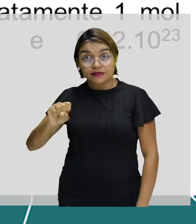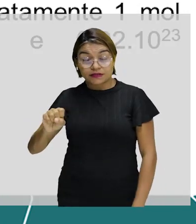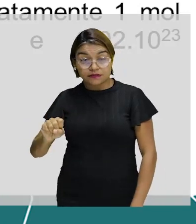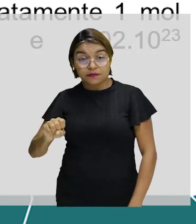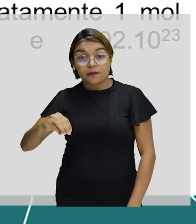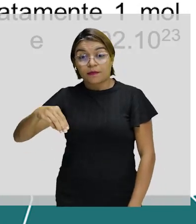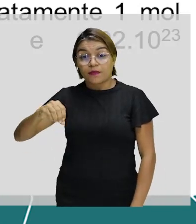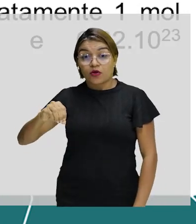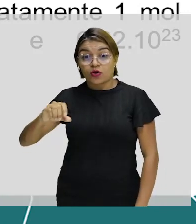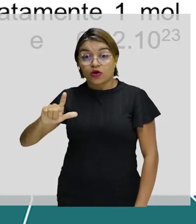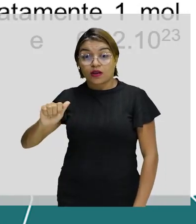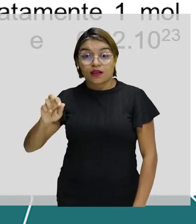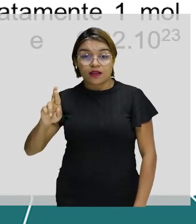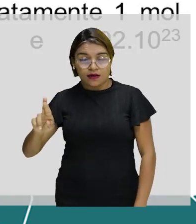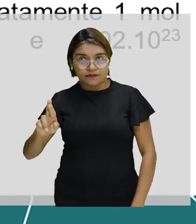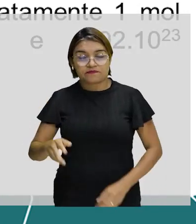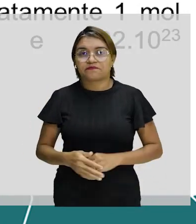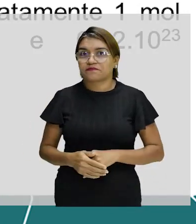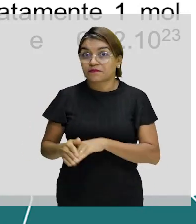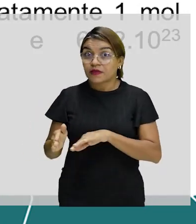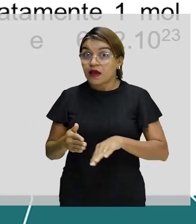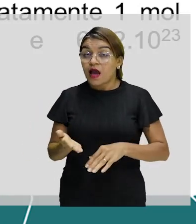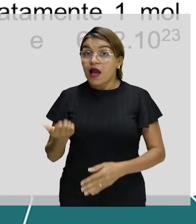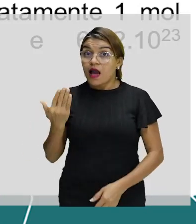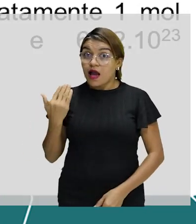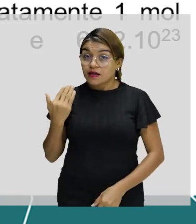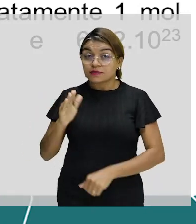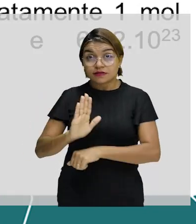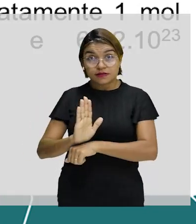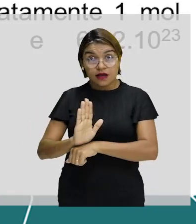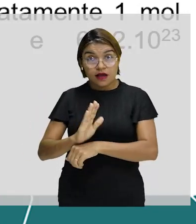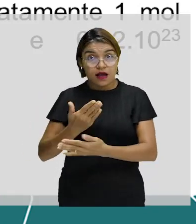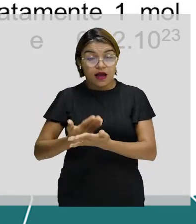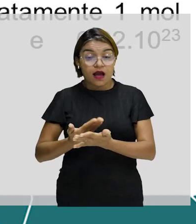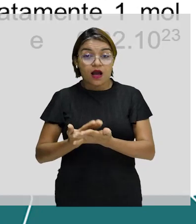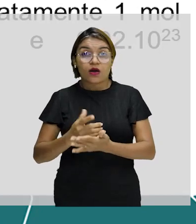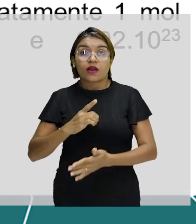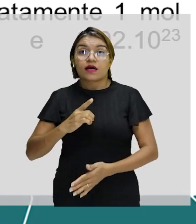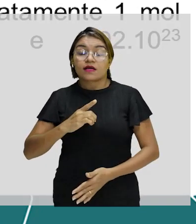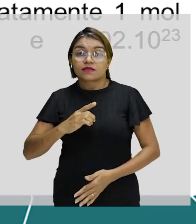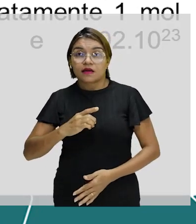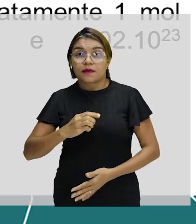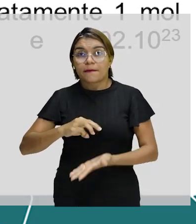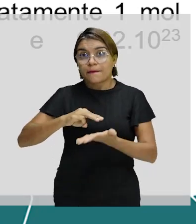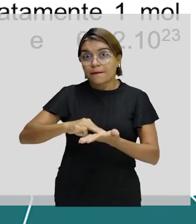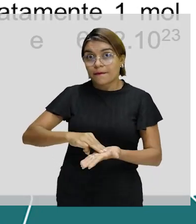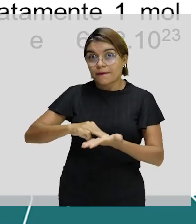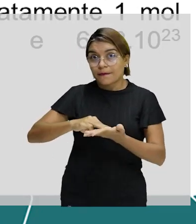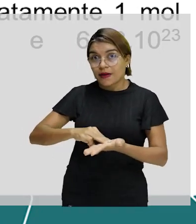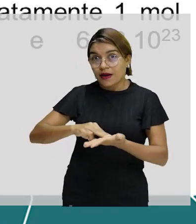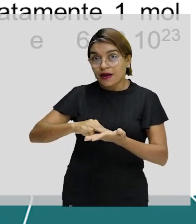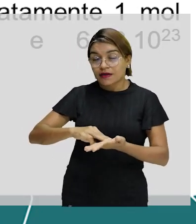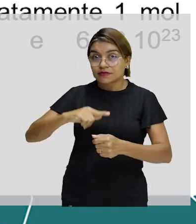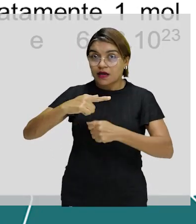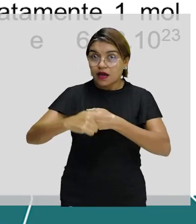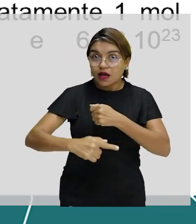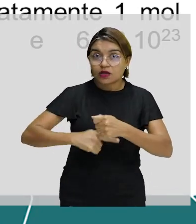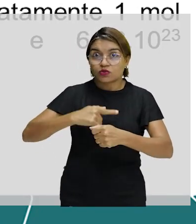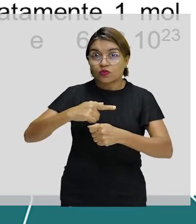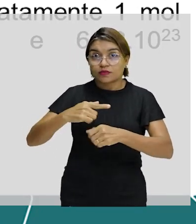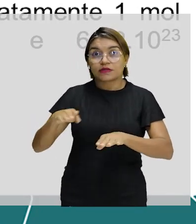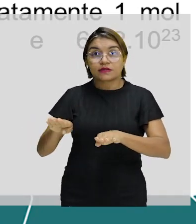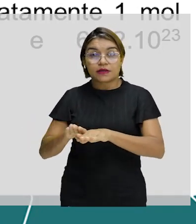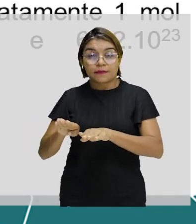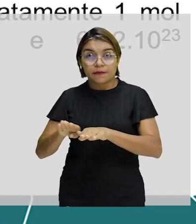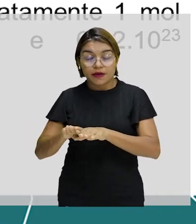trabalhamos em vídeos anteriores a ideia da massa atômica, massa molecular, certo? A massa